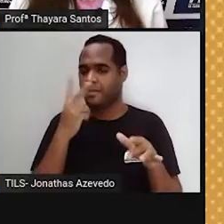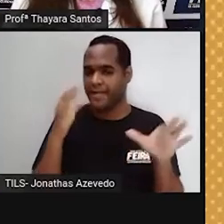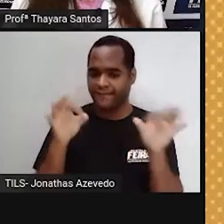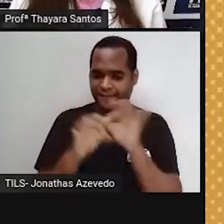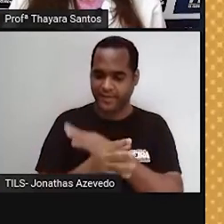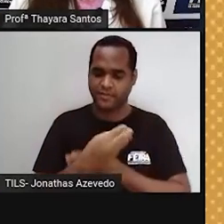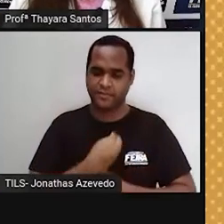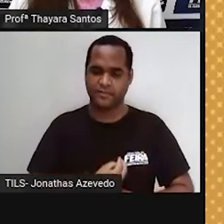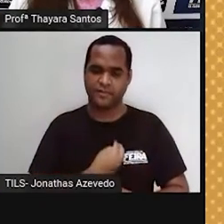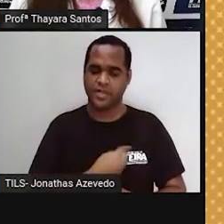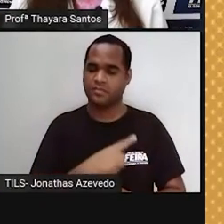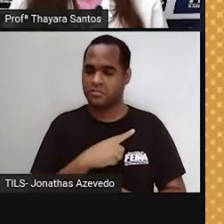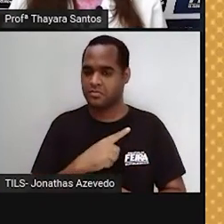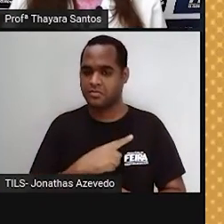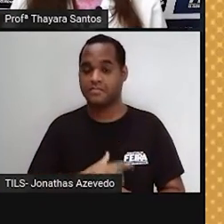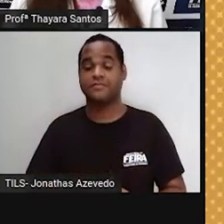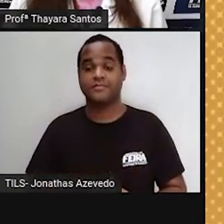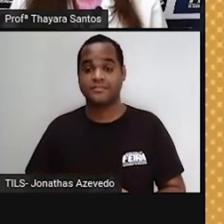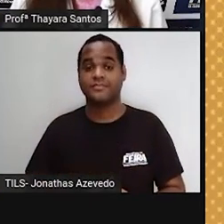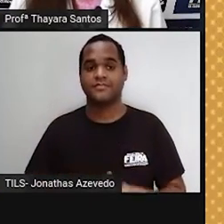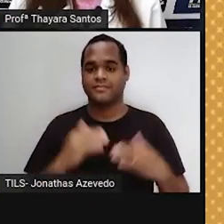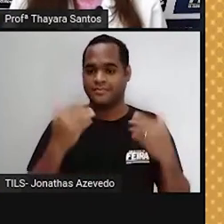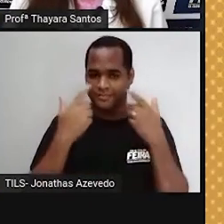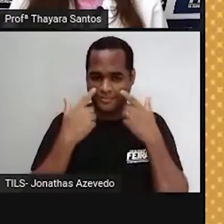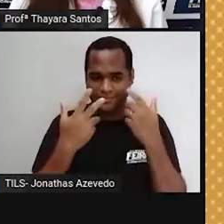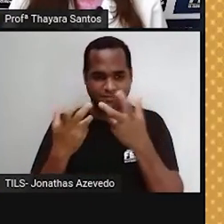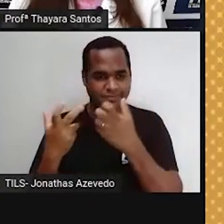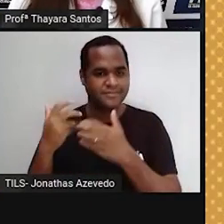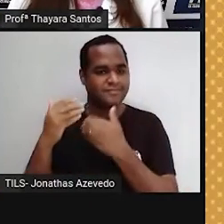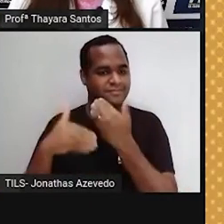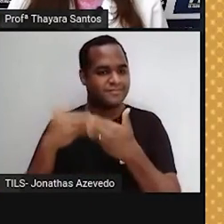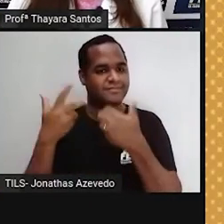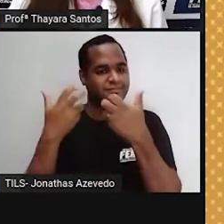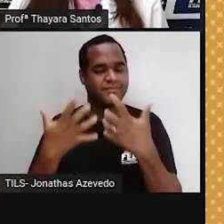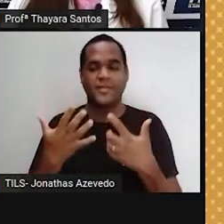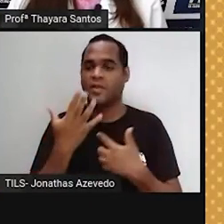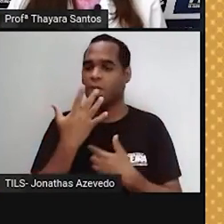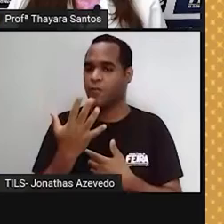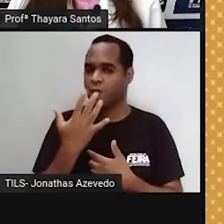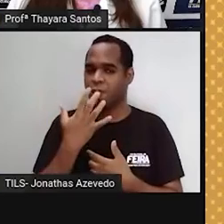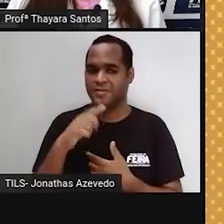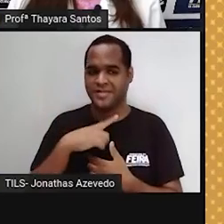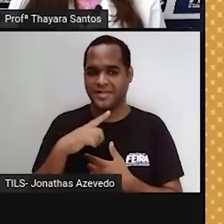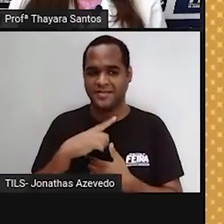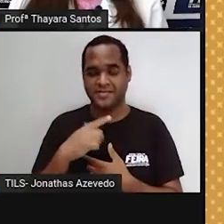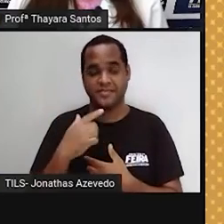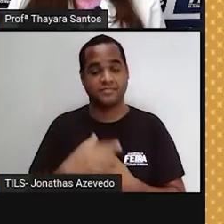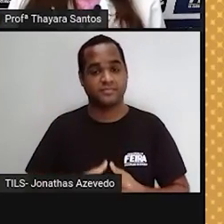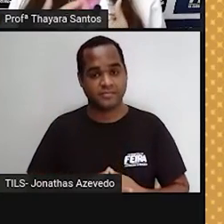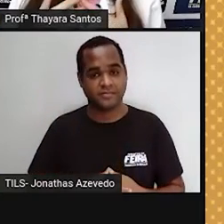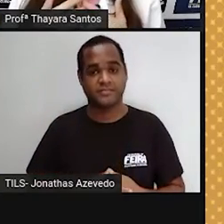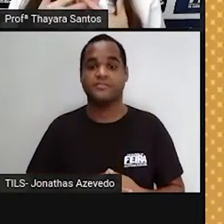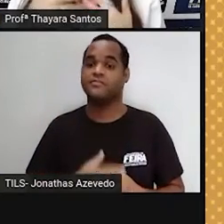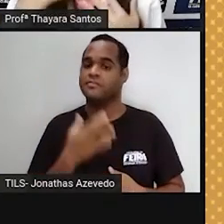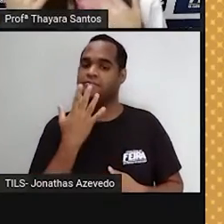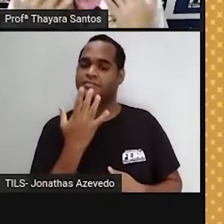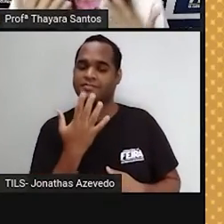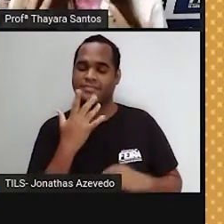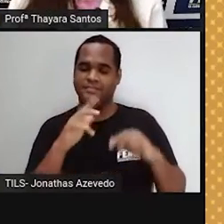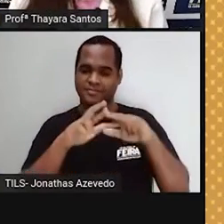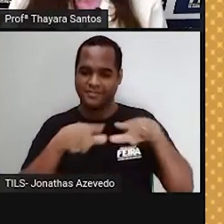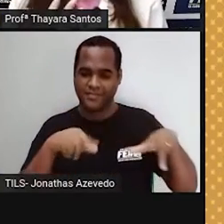de vida, né? O seu ciclo de vida. E uma dessas evidências é justamente a coloração. E por causa da coloração que a gente